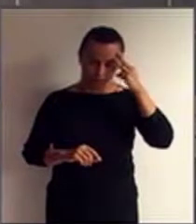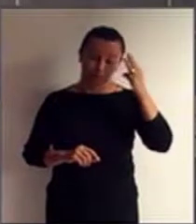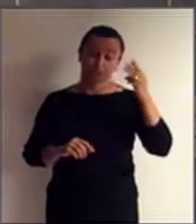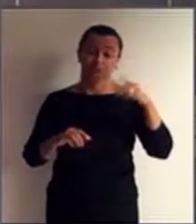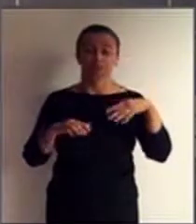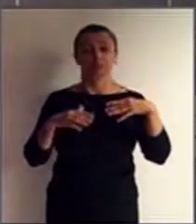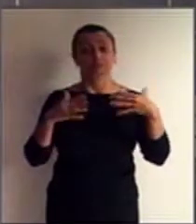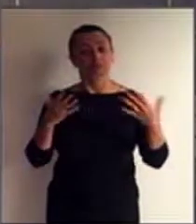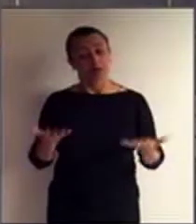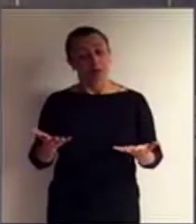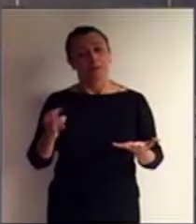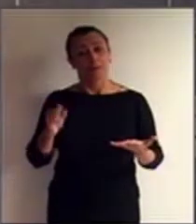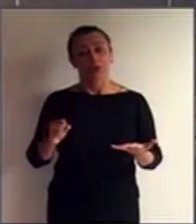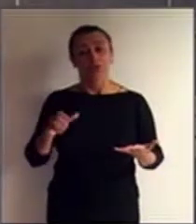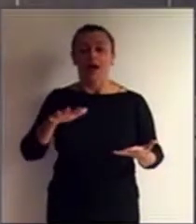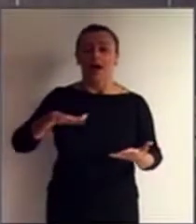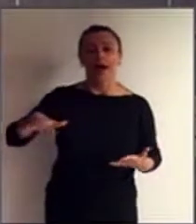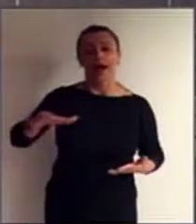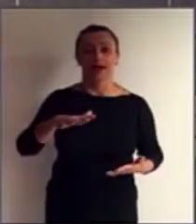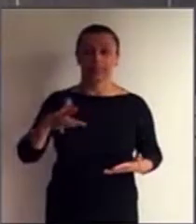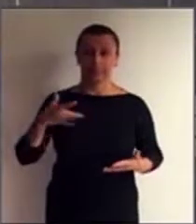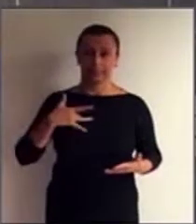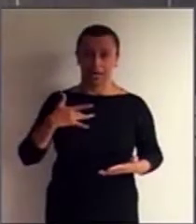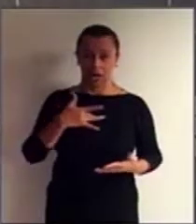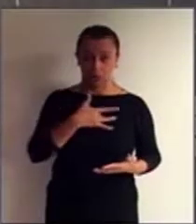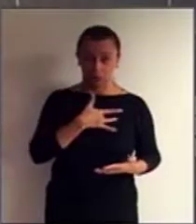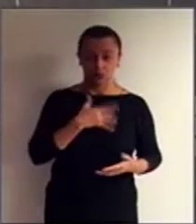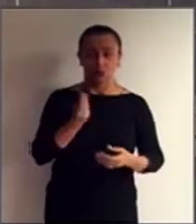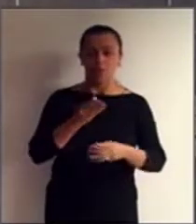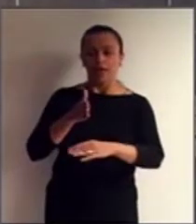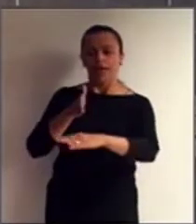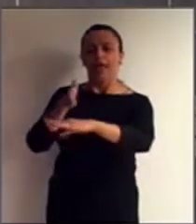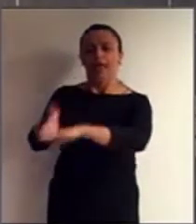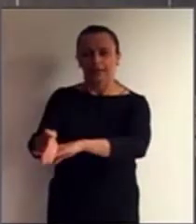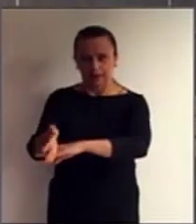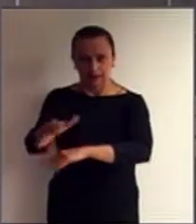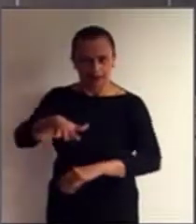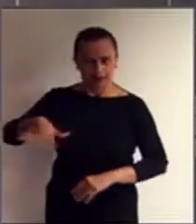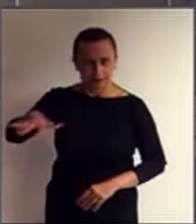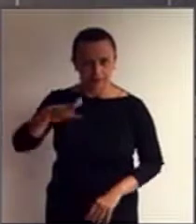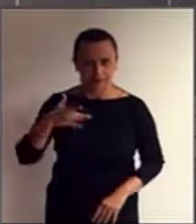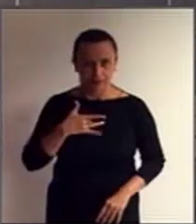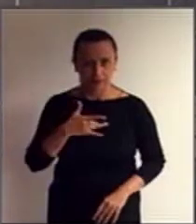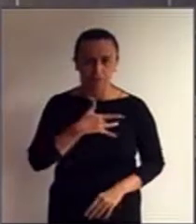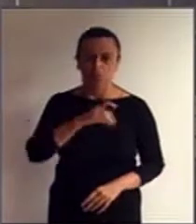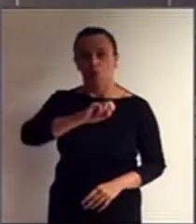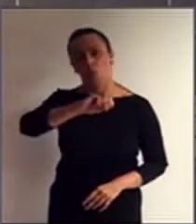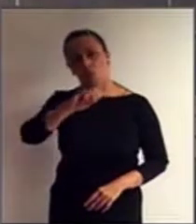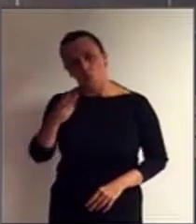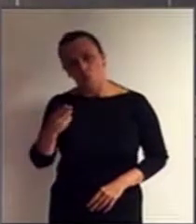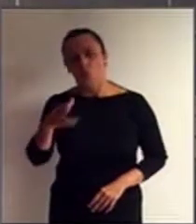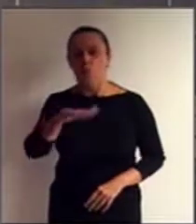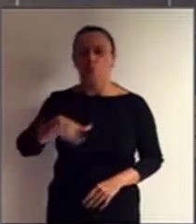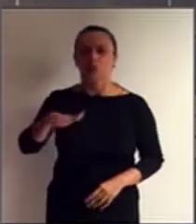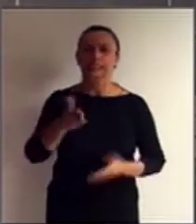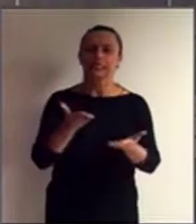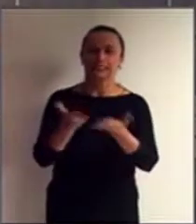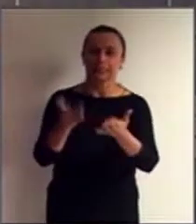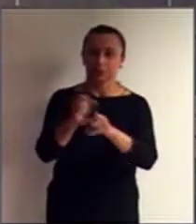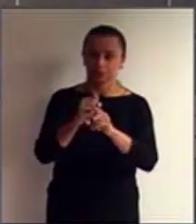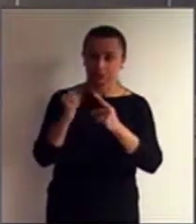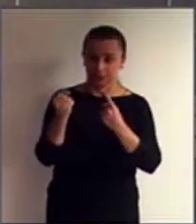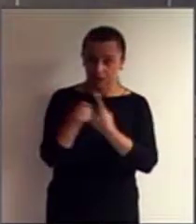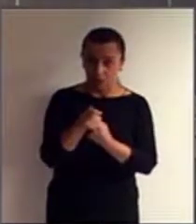âmbito da saúde, do acesso à saúde, seja no âmbito da assistência social